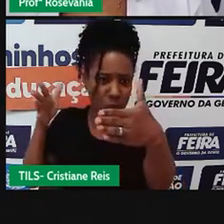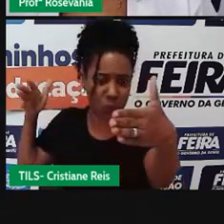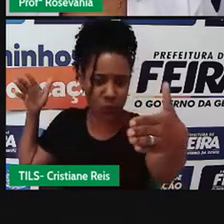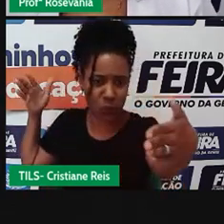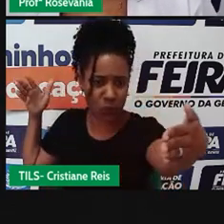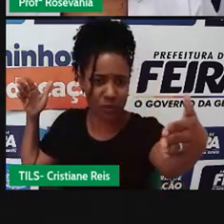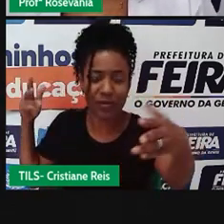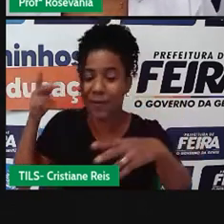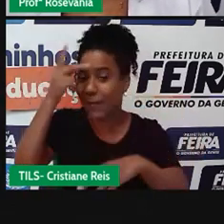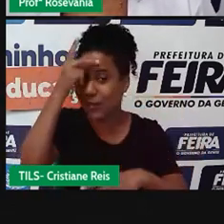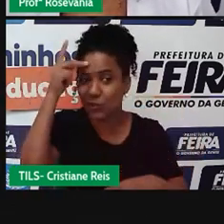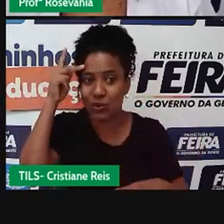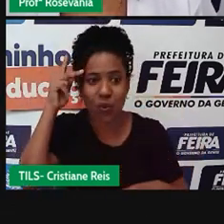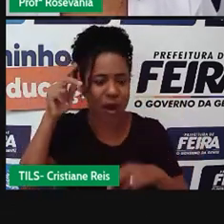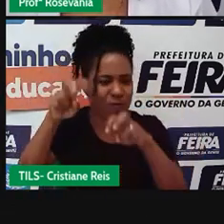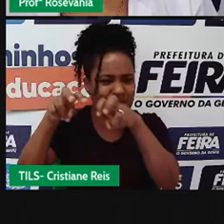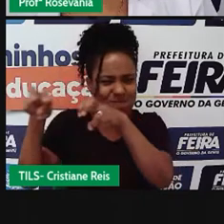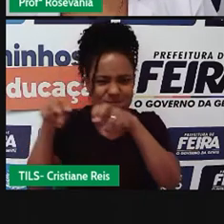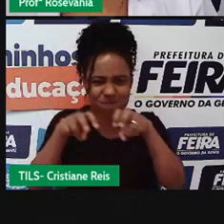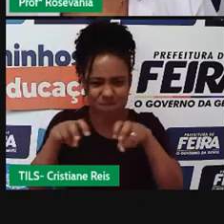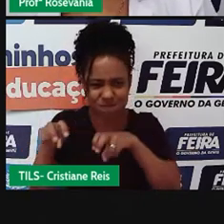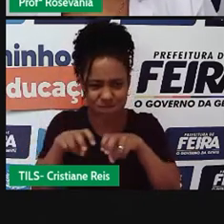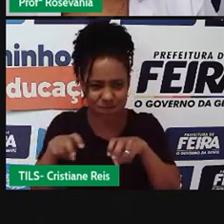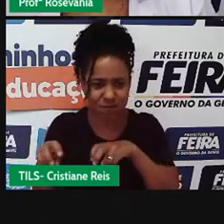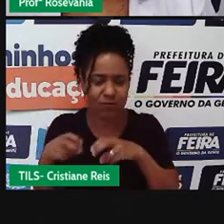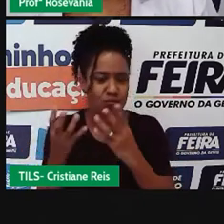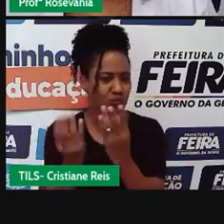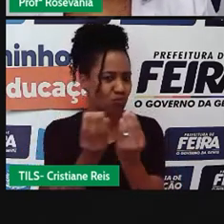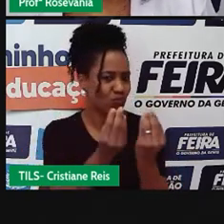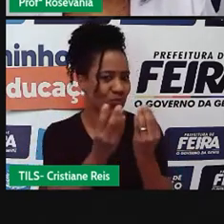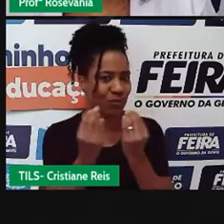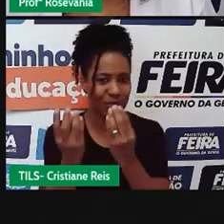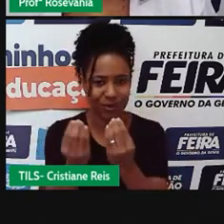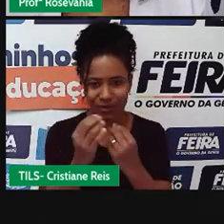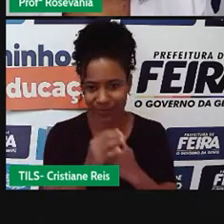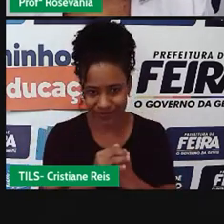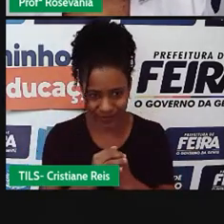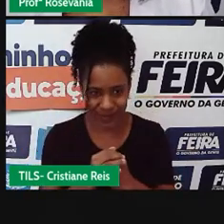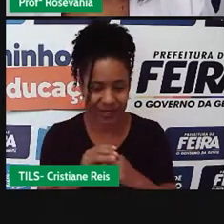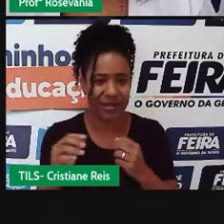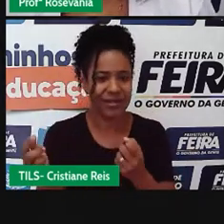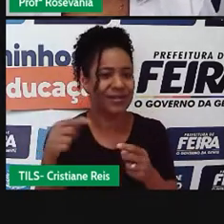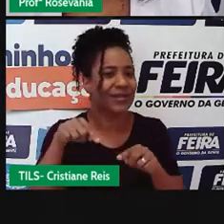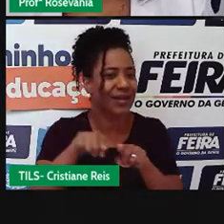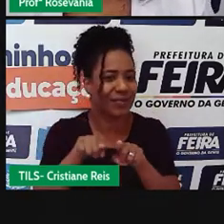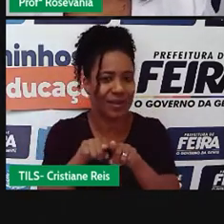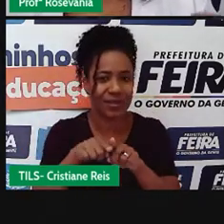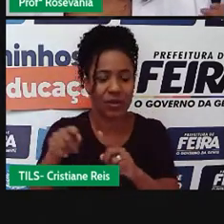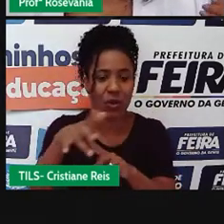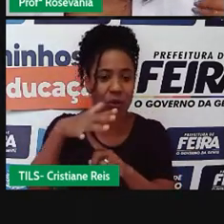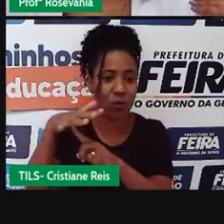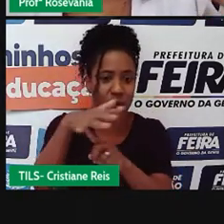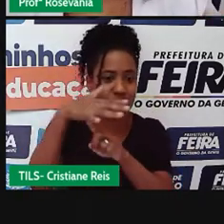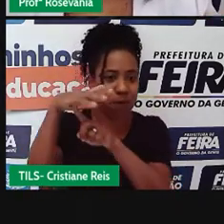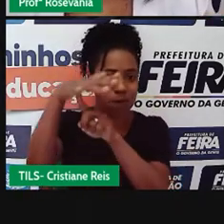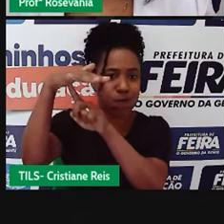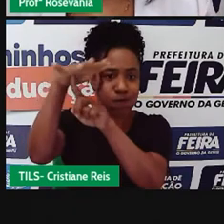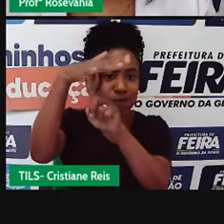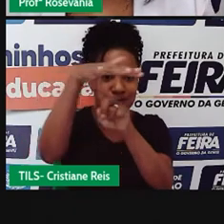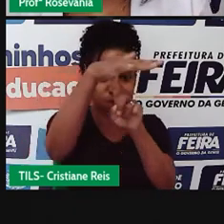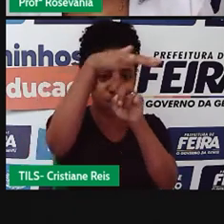levam a quantidade enorme de pessoas, ajuda a você sair do trânsito, principalmente os helicópteros, né, daqueles